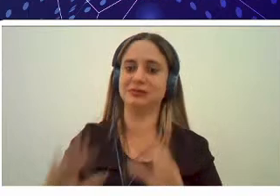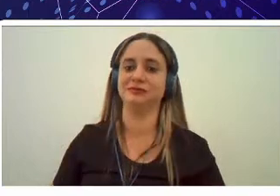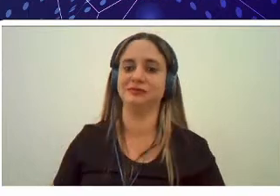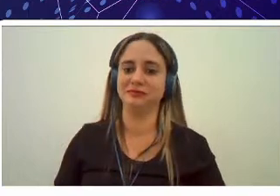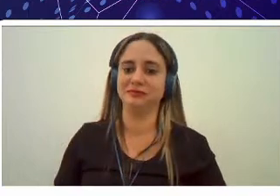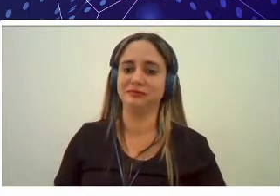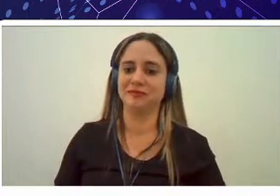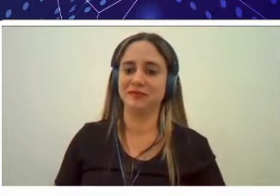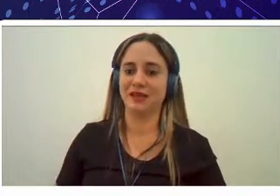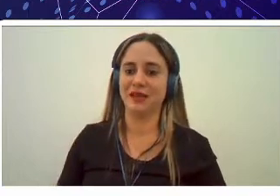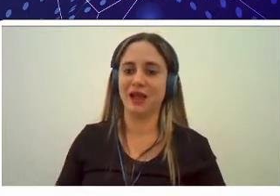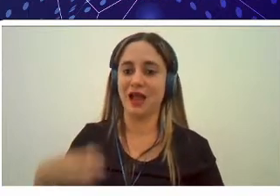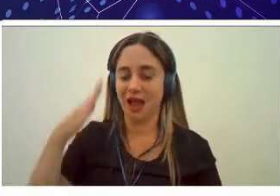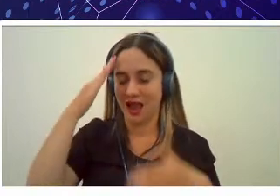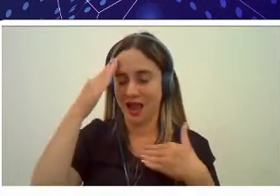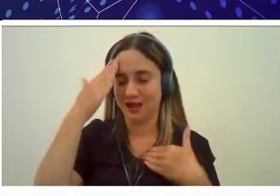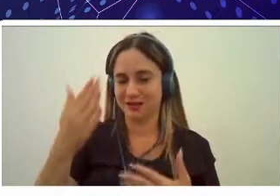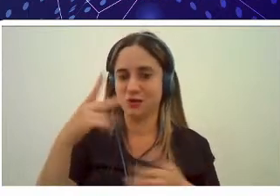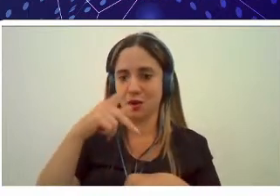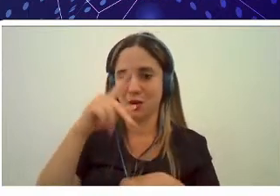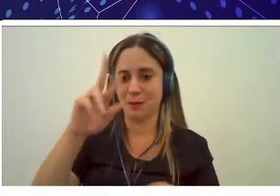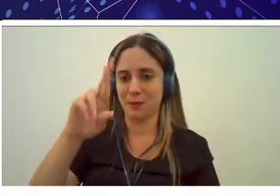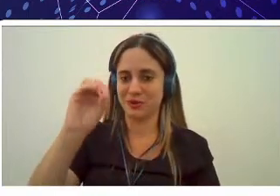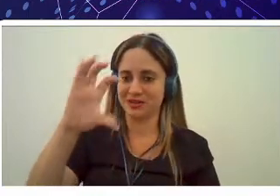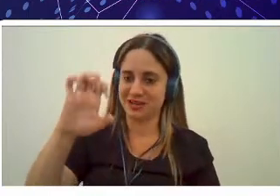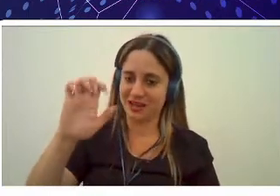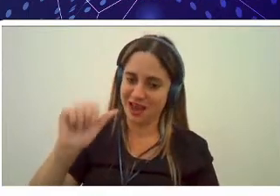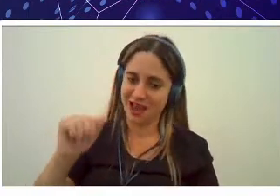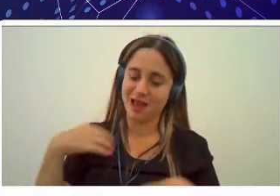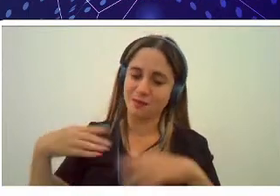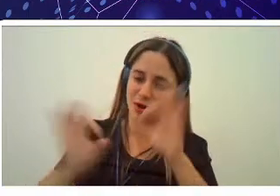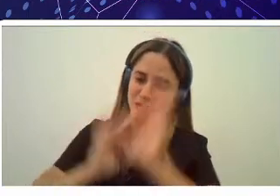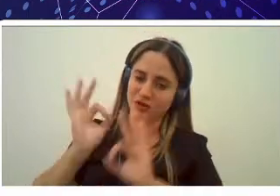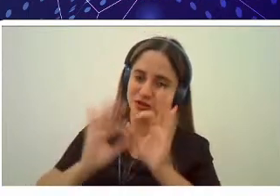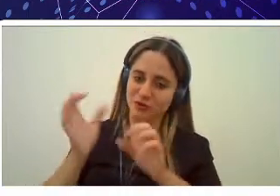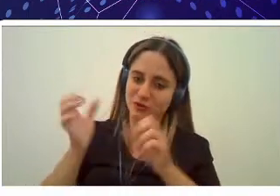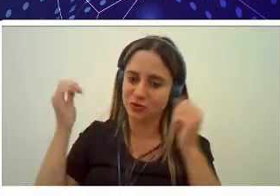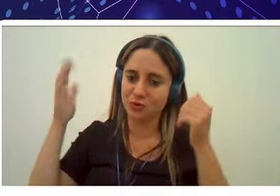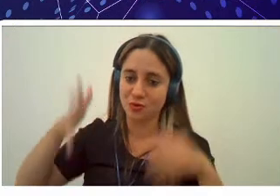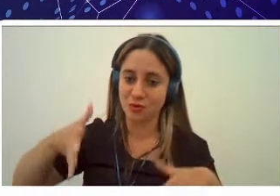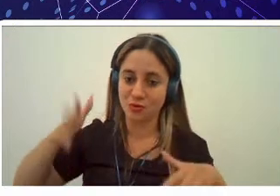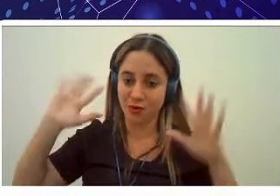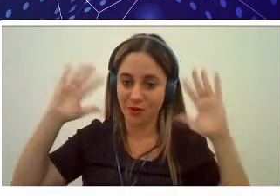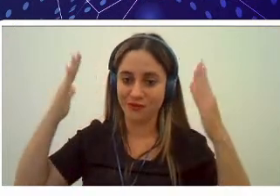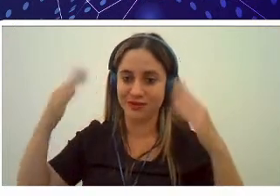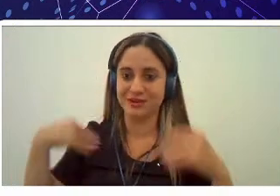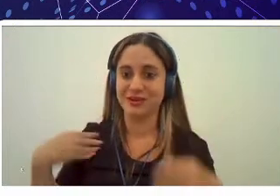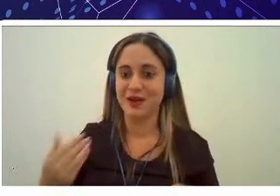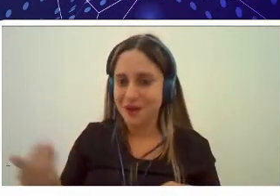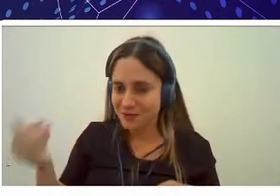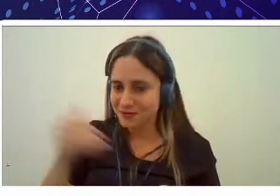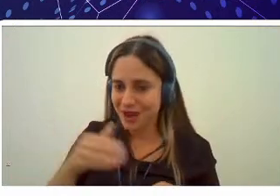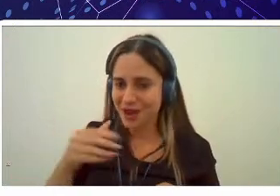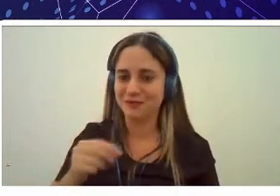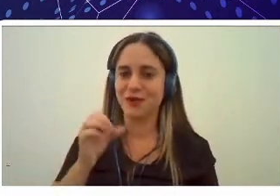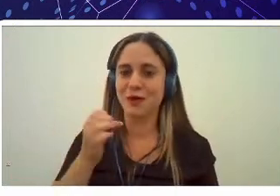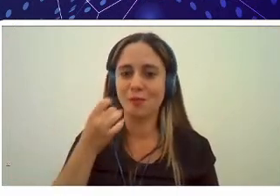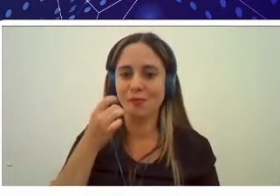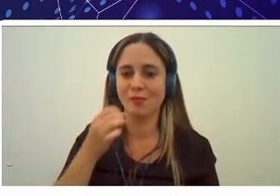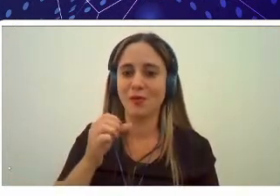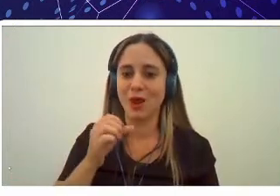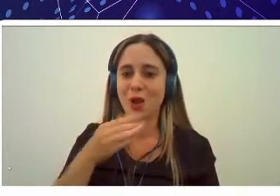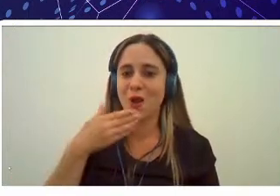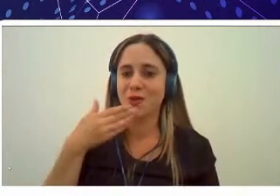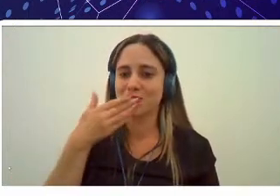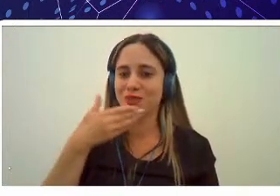eu agradeço a Proceia pela organização do evento a toda a universidade e vindo a Médicos passo pelo mês para chocar uma balinha aqui na minha sala